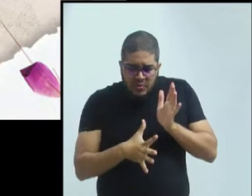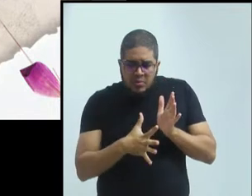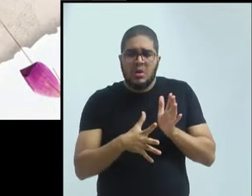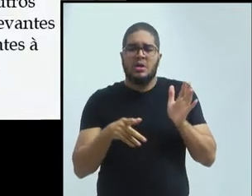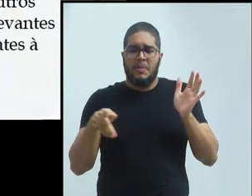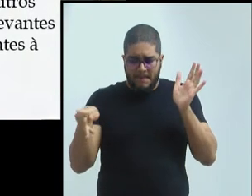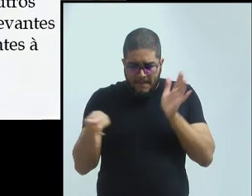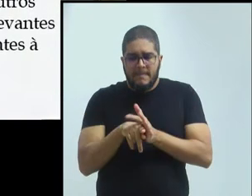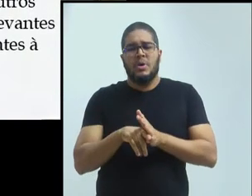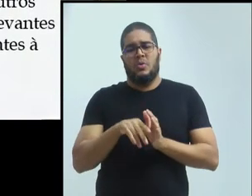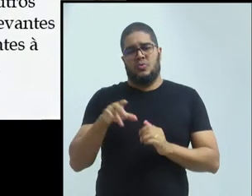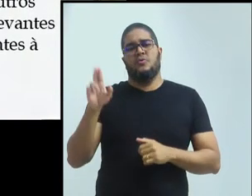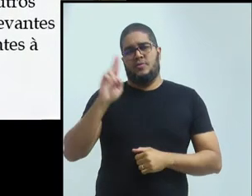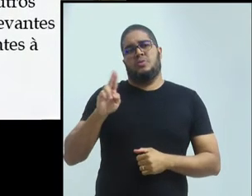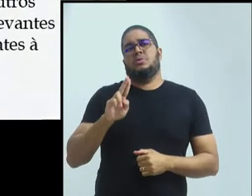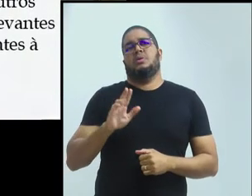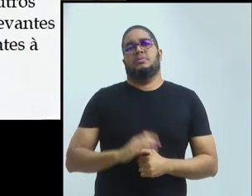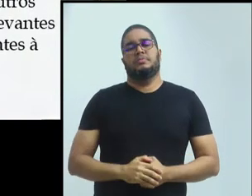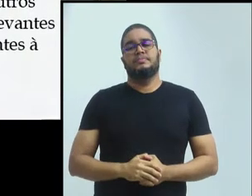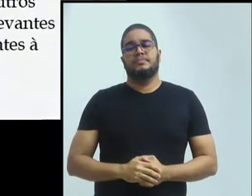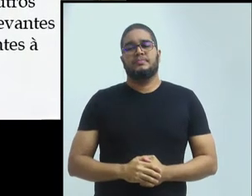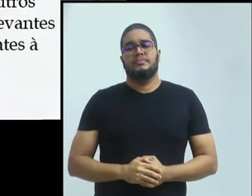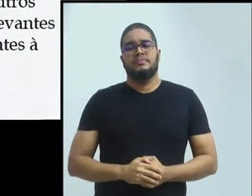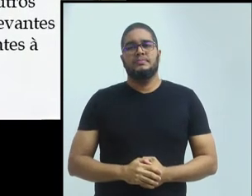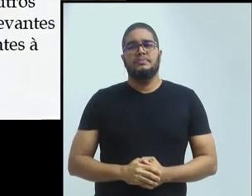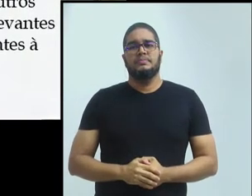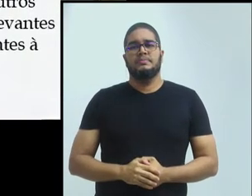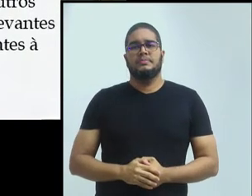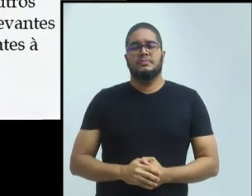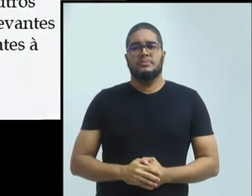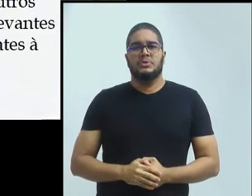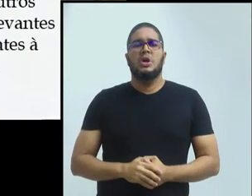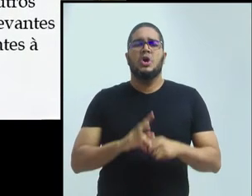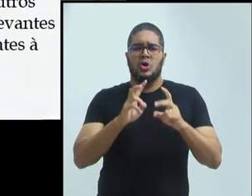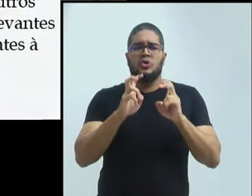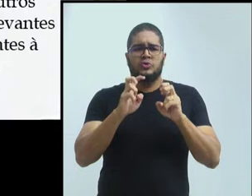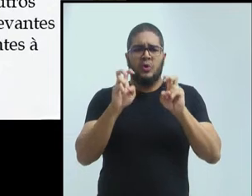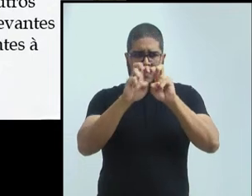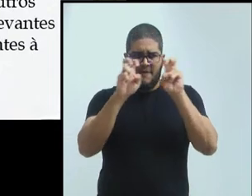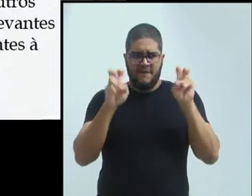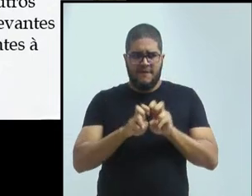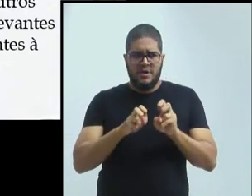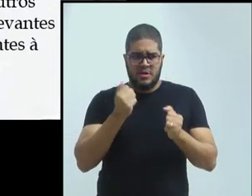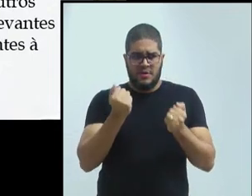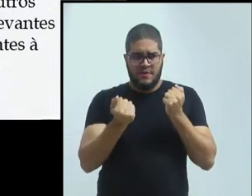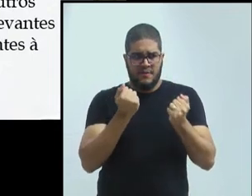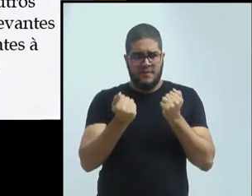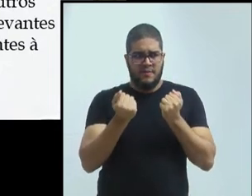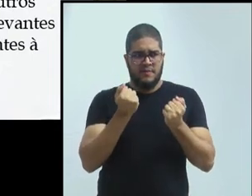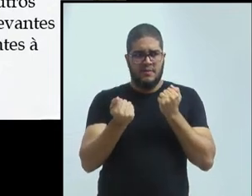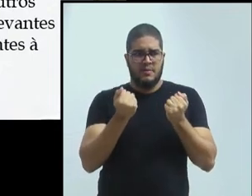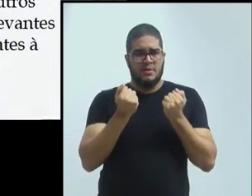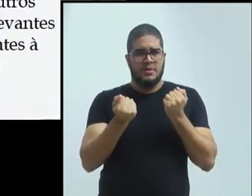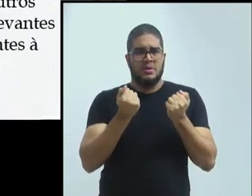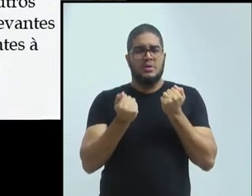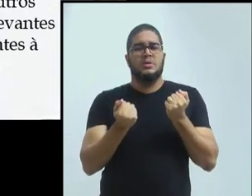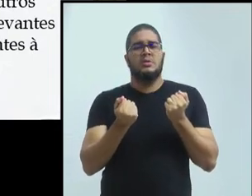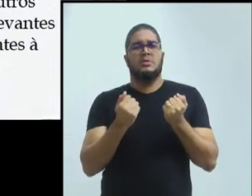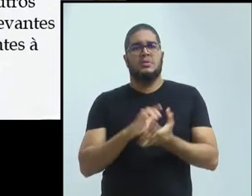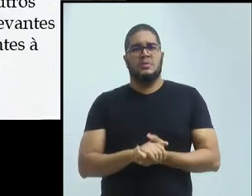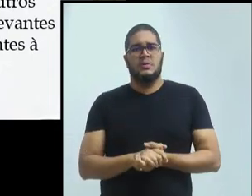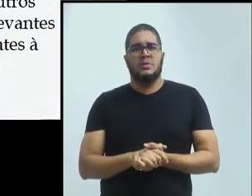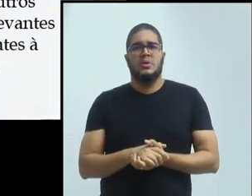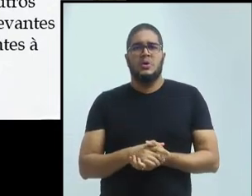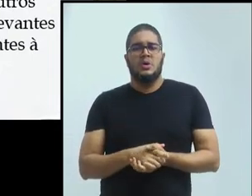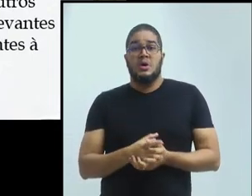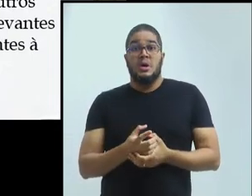E, nessa questão da ficha de avaliação, o caráter